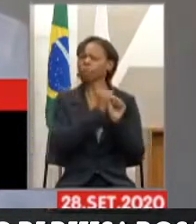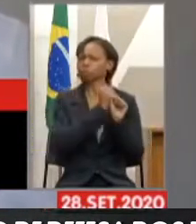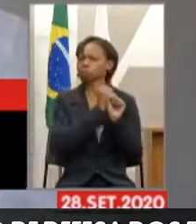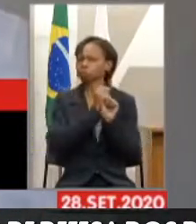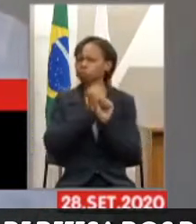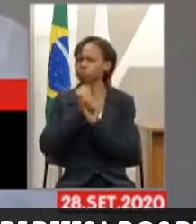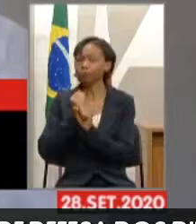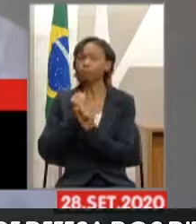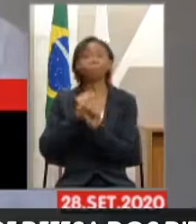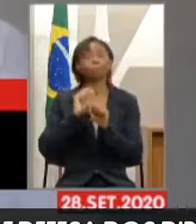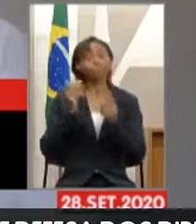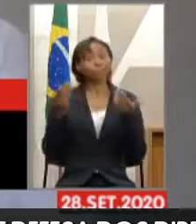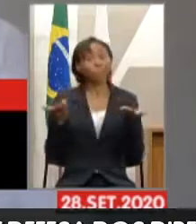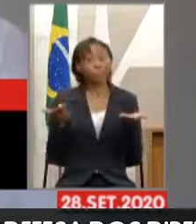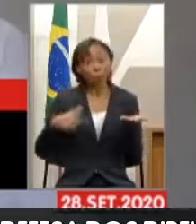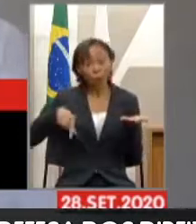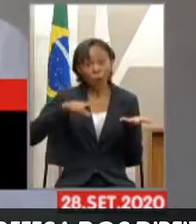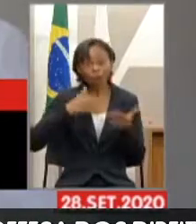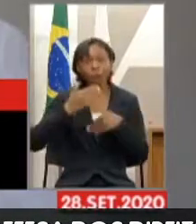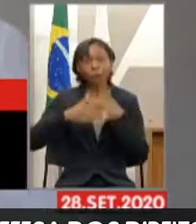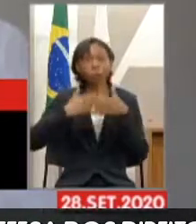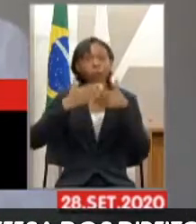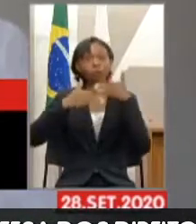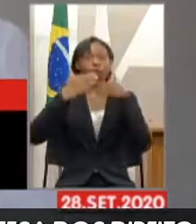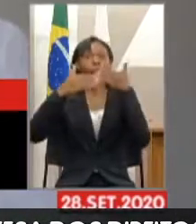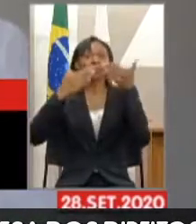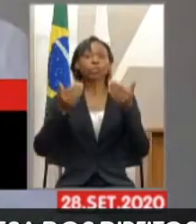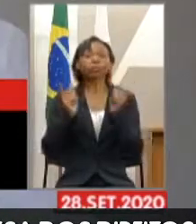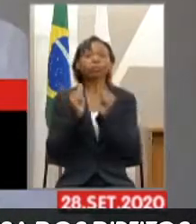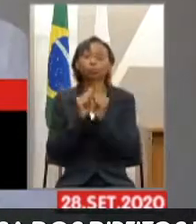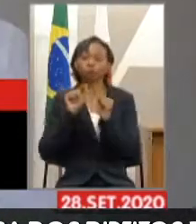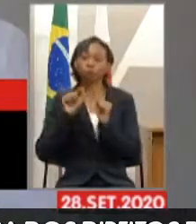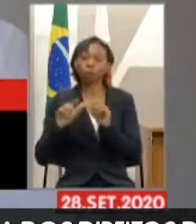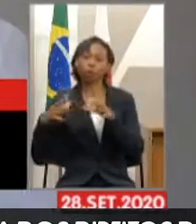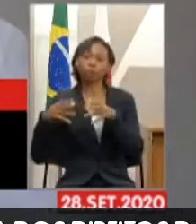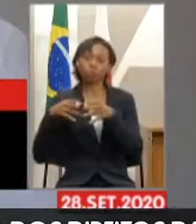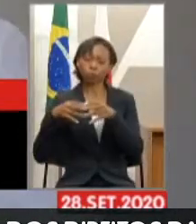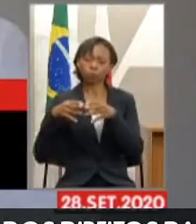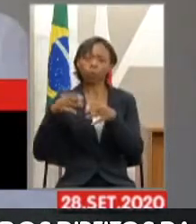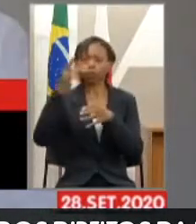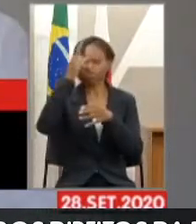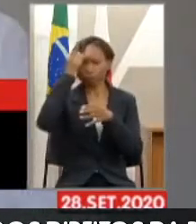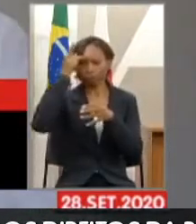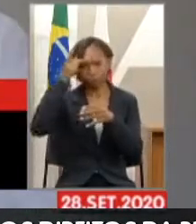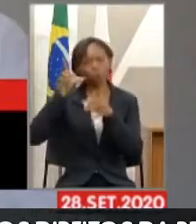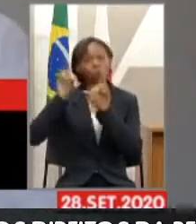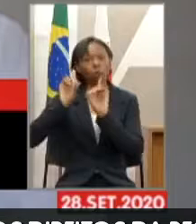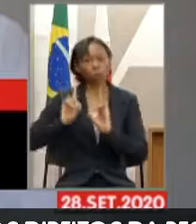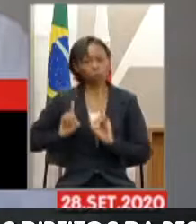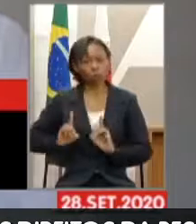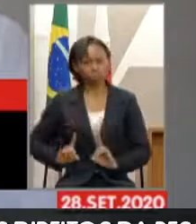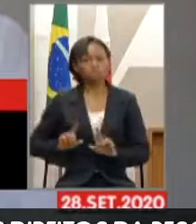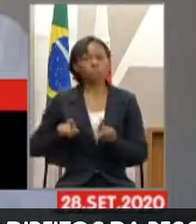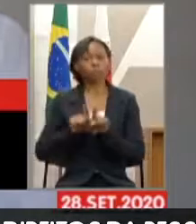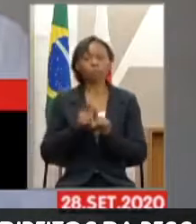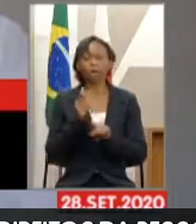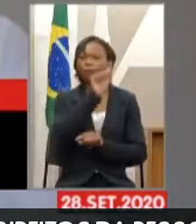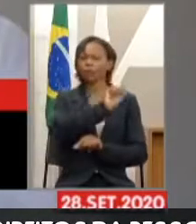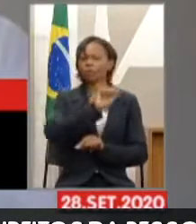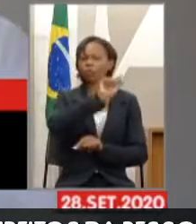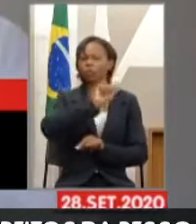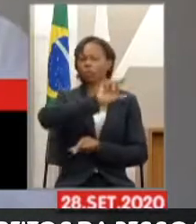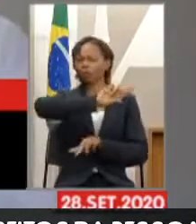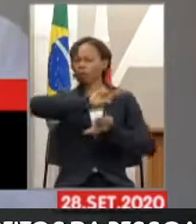e nós vamos avançando com a colaboração dessa comissão da pessoa com deficiência e com as várias associações e